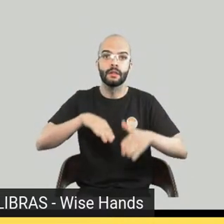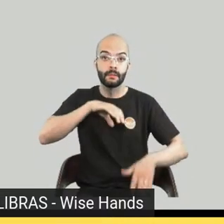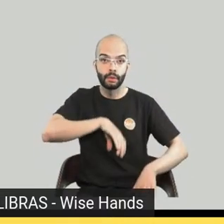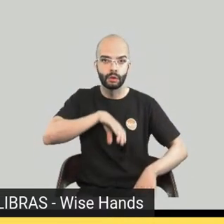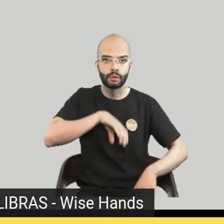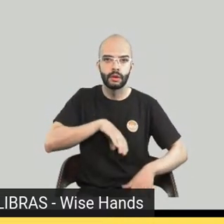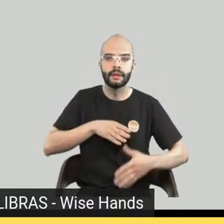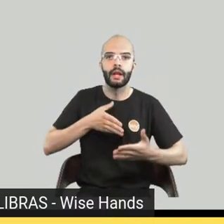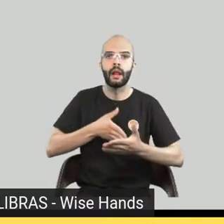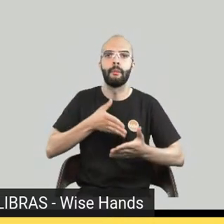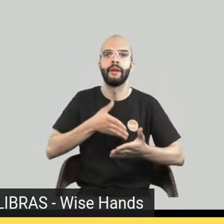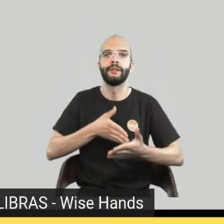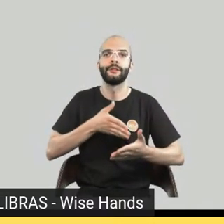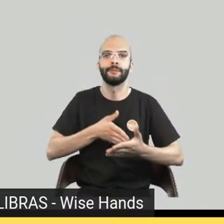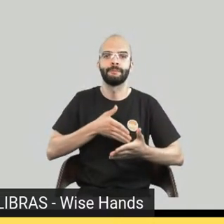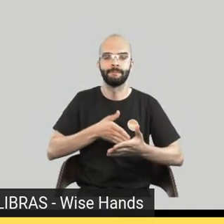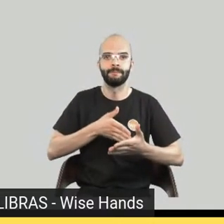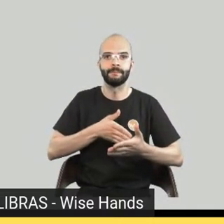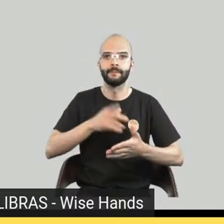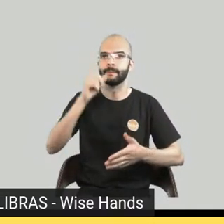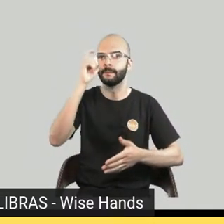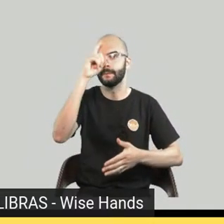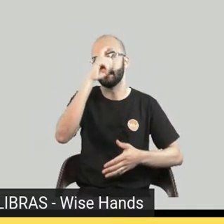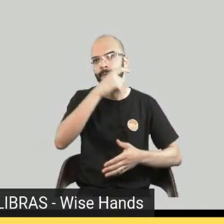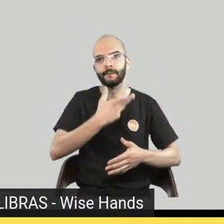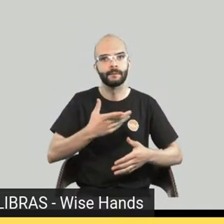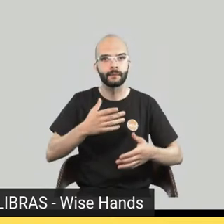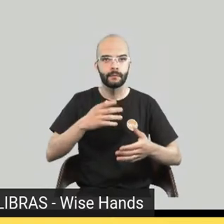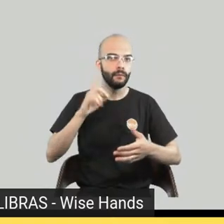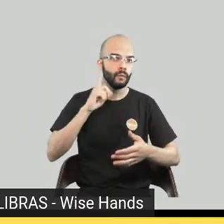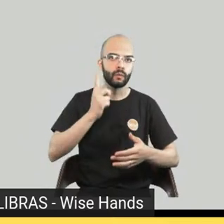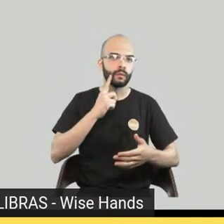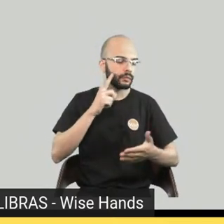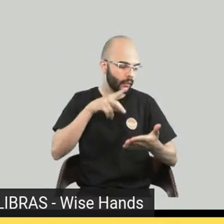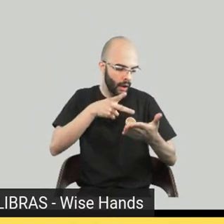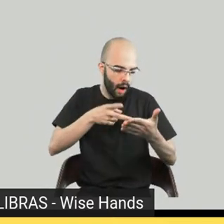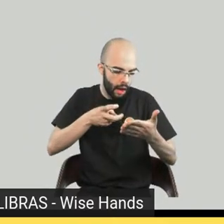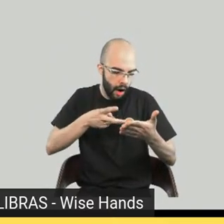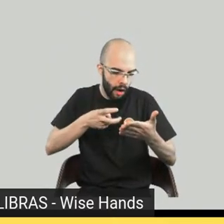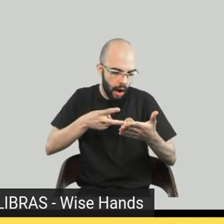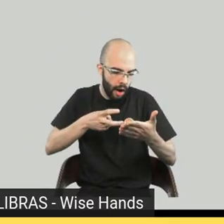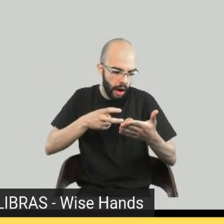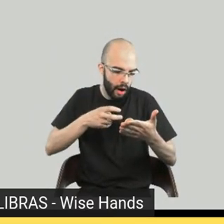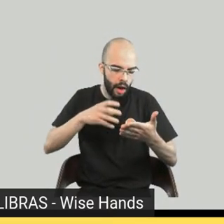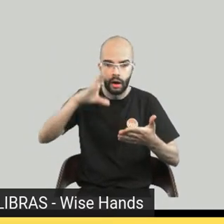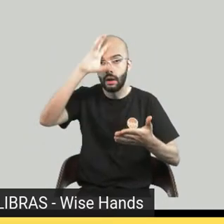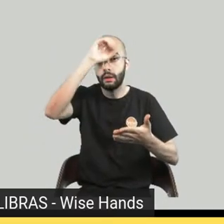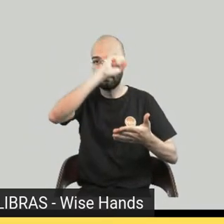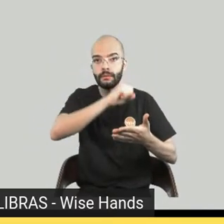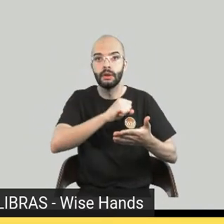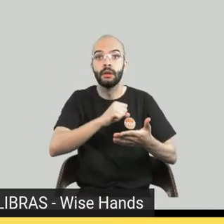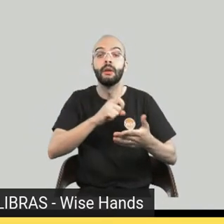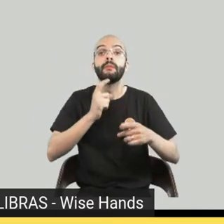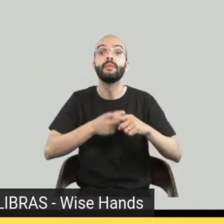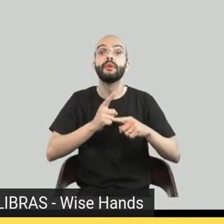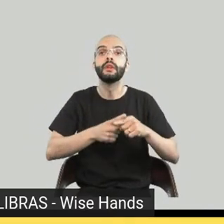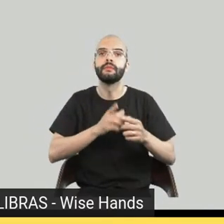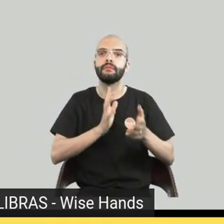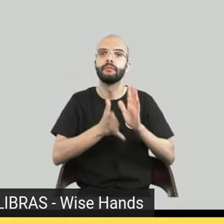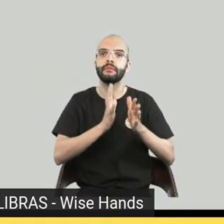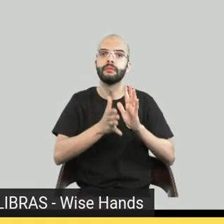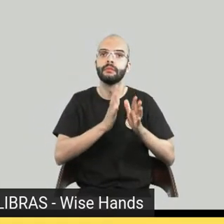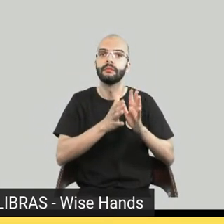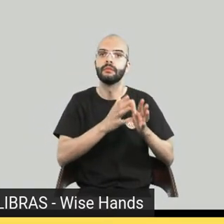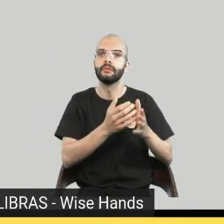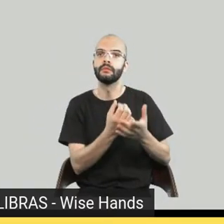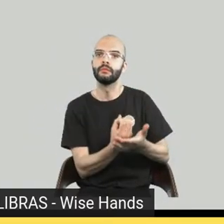alfabetizado e tal, então a gente pode pensar, pô, mas por que você precisa de um livro com língua de sinais? Porque hoje em dia você tem aí em